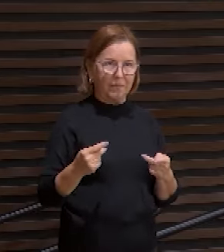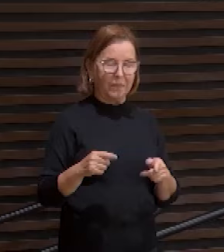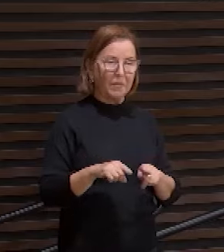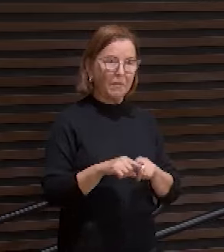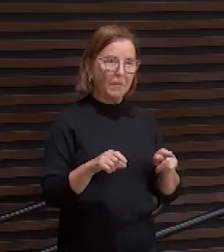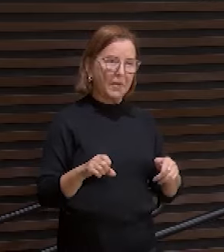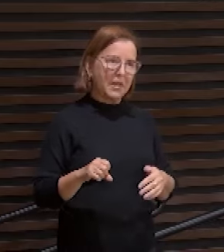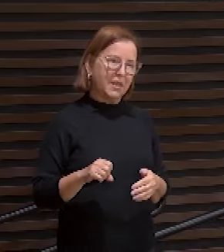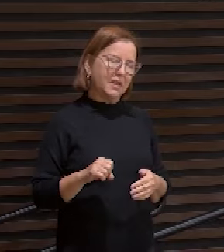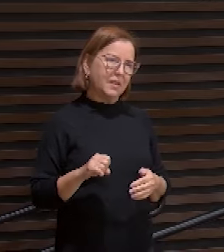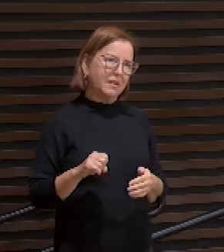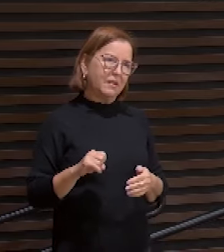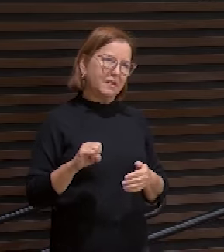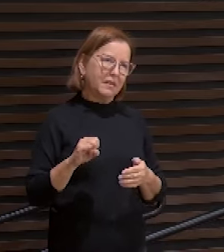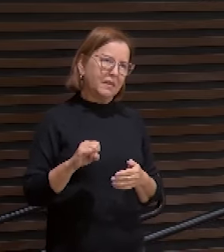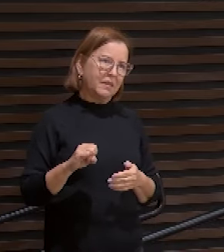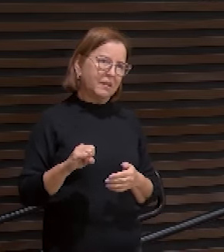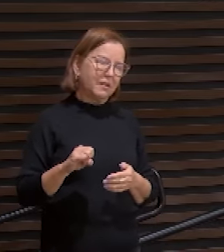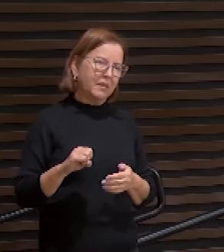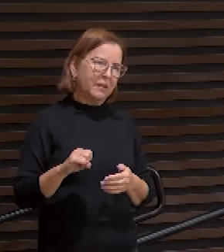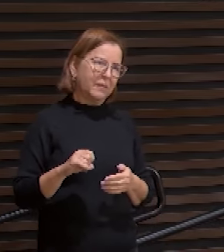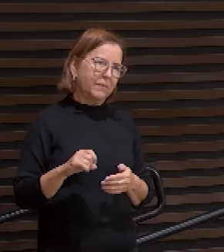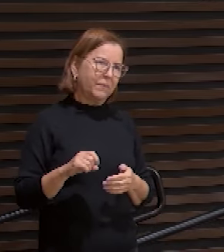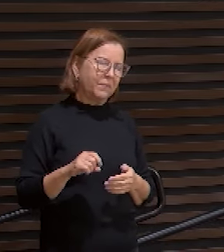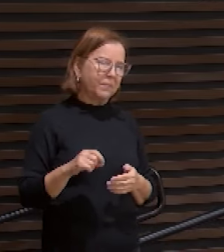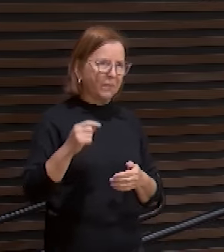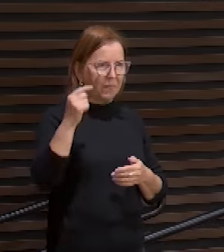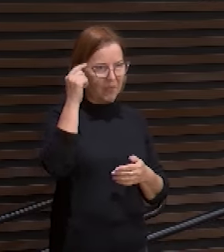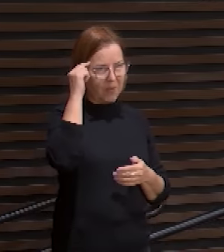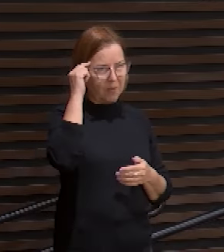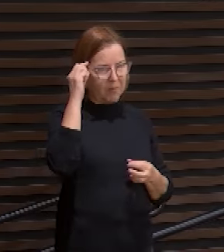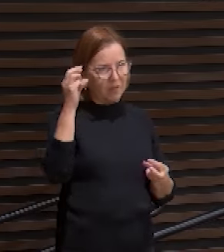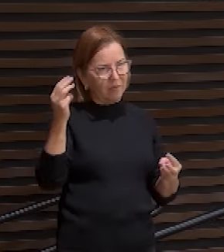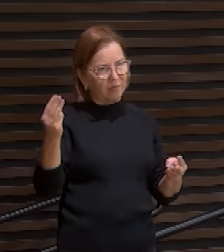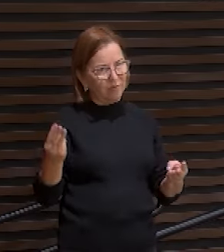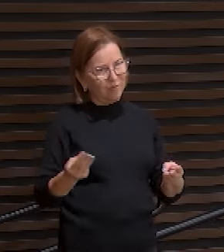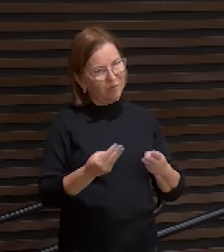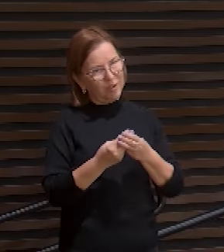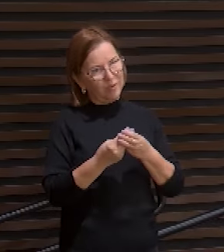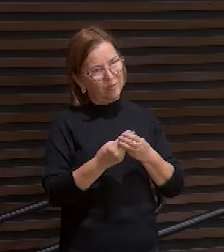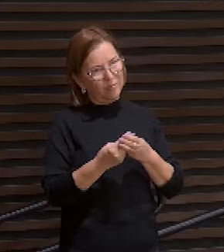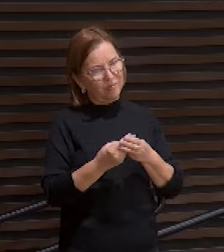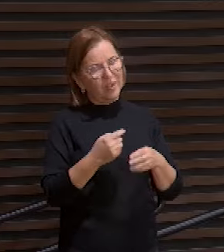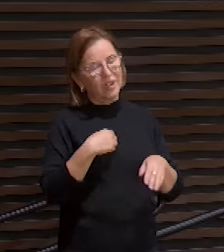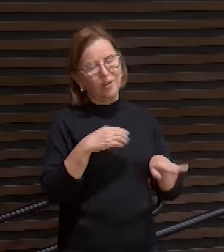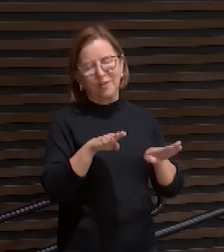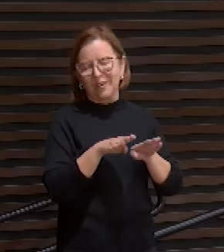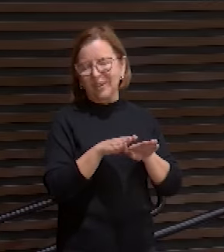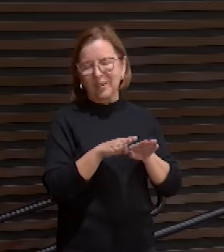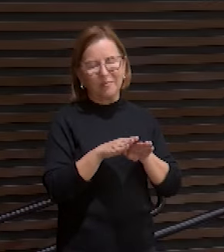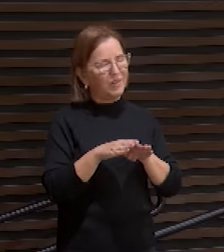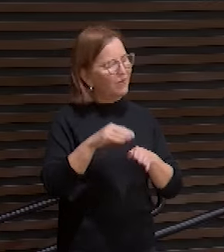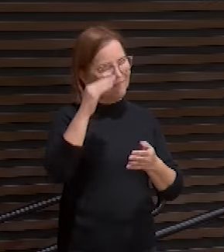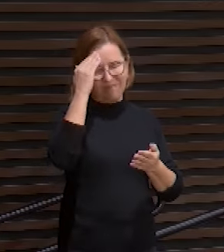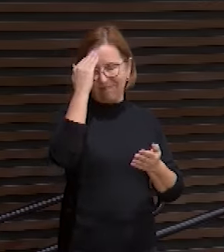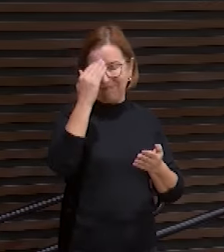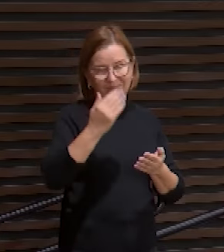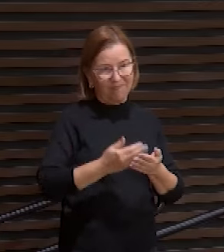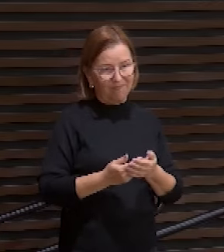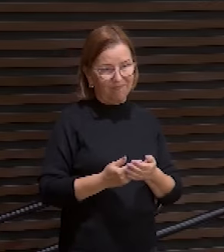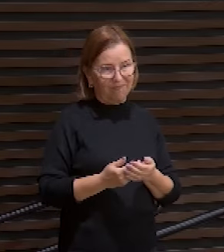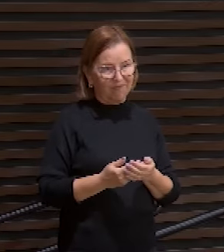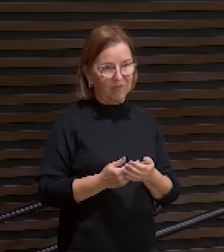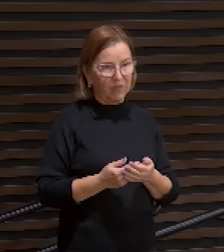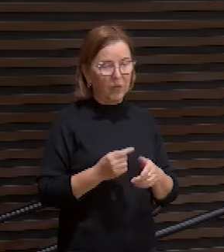incrédulos, muito mais eu sou incrédulo. Muito mais. Porque eu